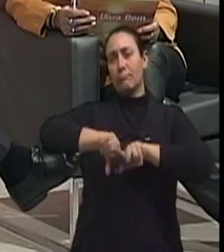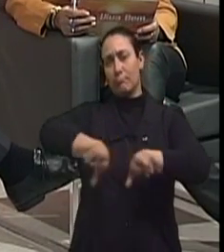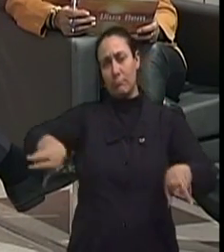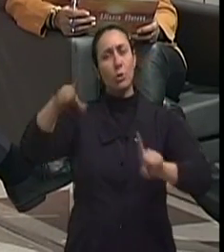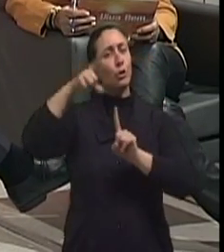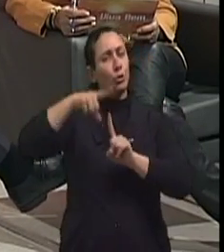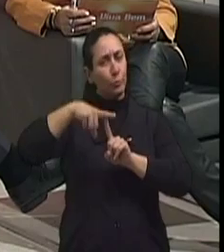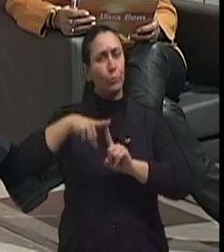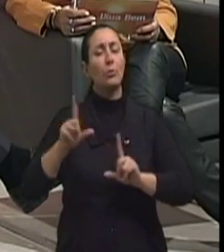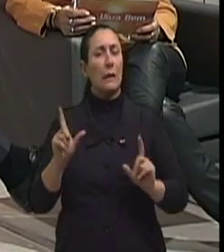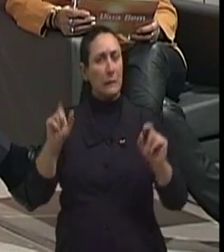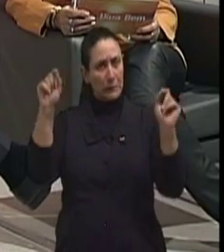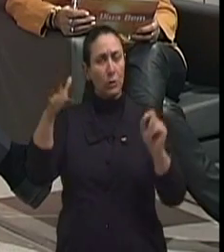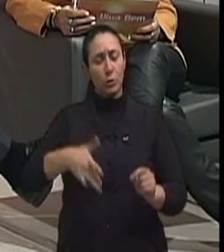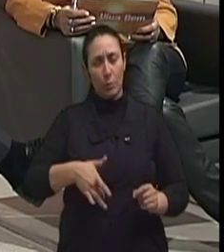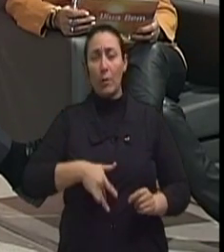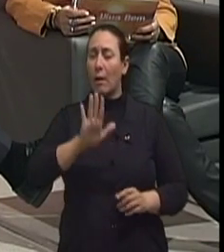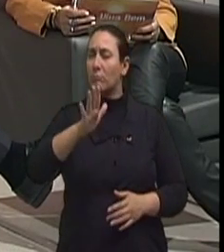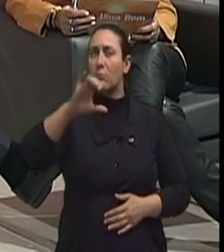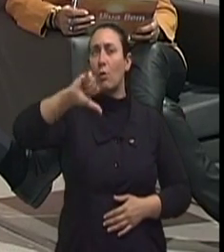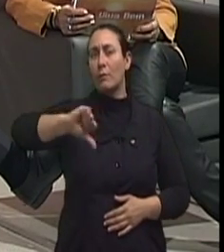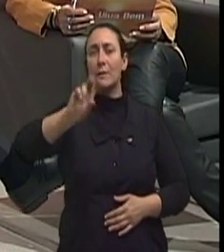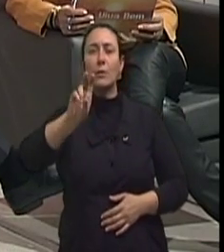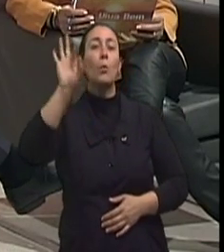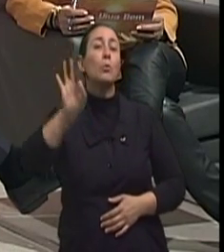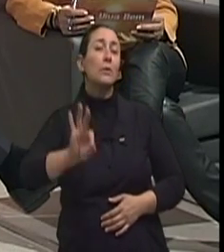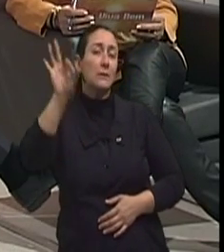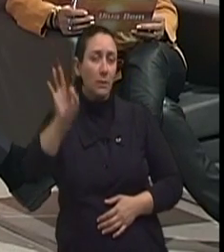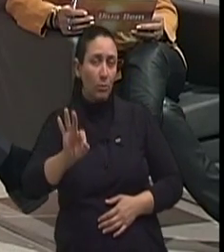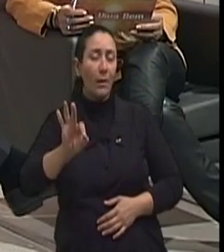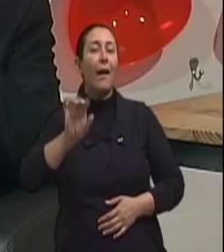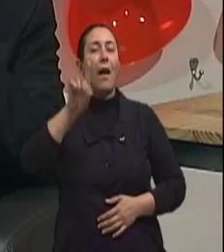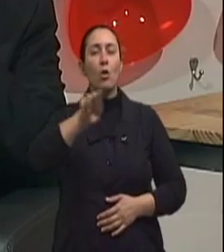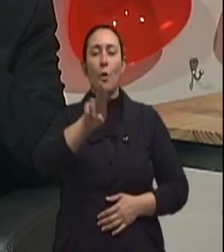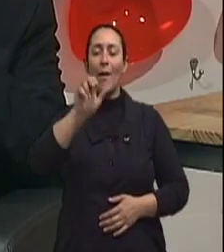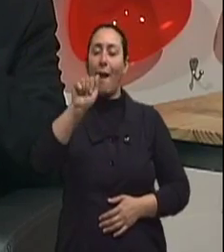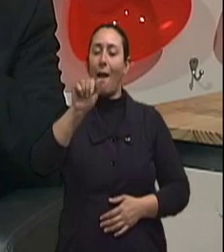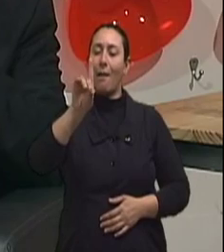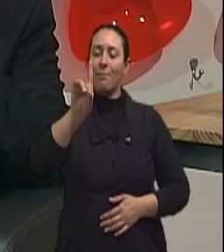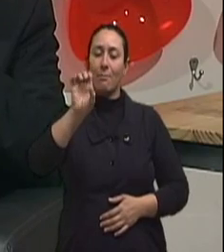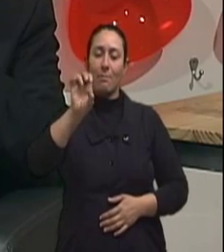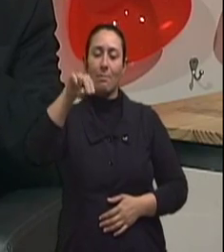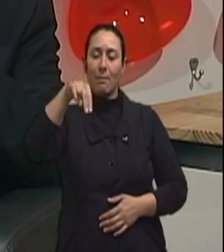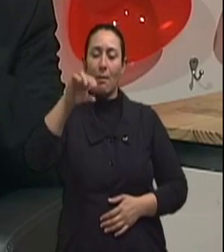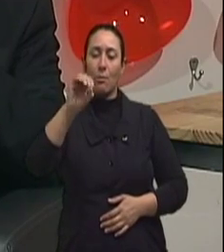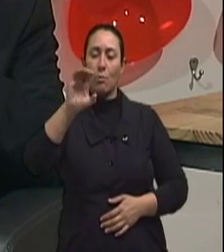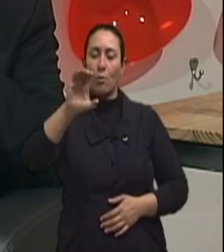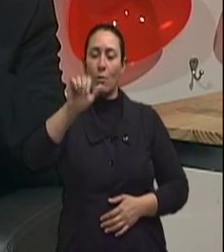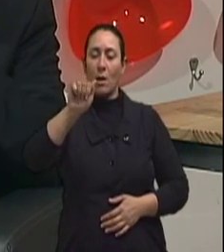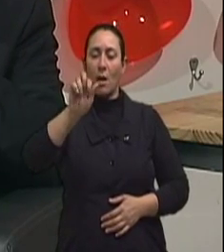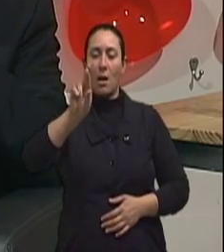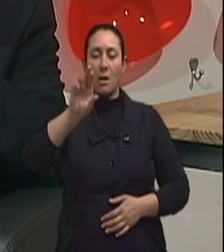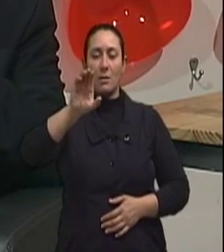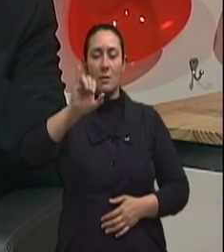falando hoje é o que é responsável por 95% dos casos, que se chama adenocarcinoma. E ele nasce a partir da mucosa, que é o